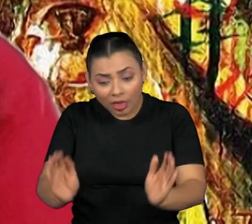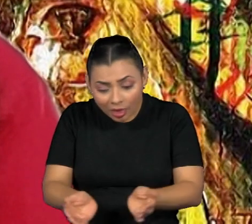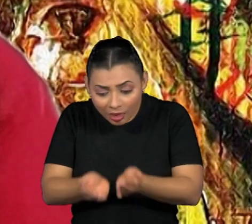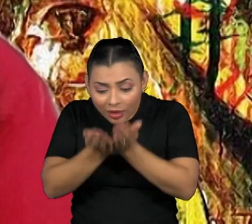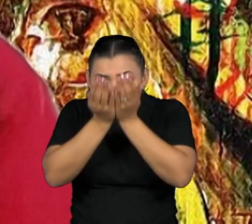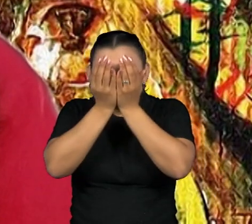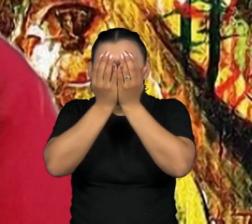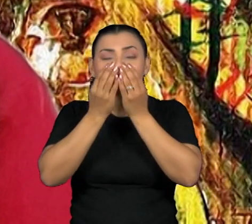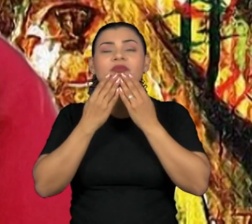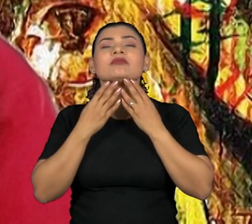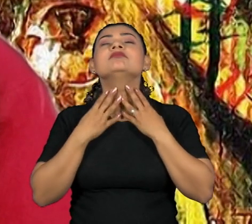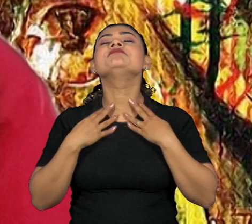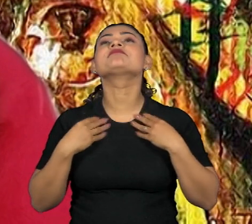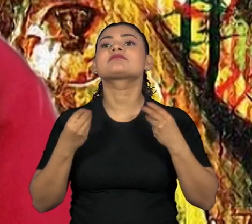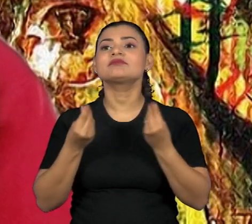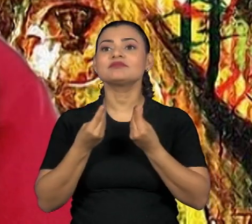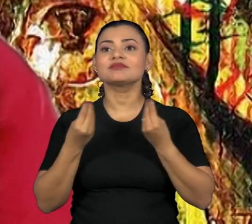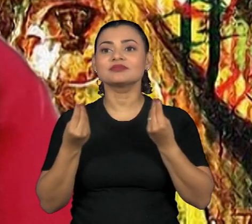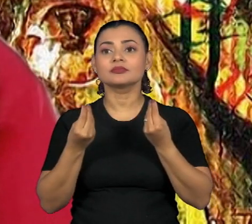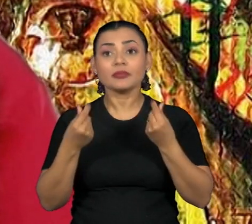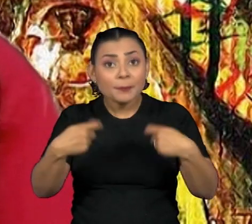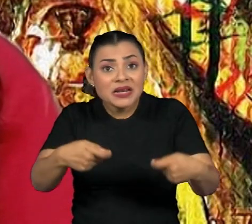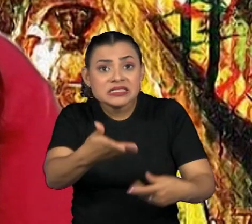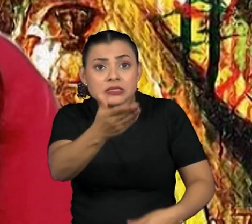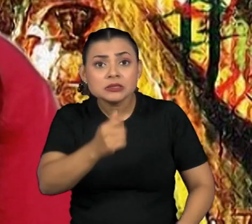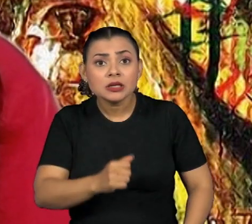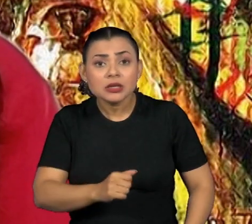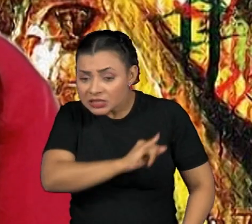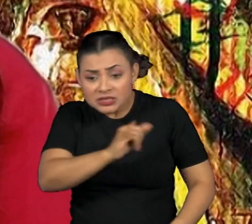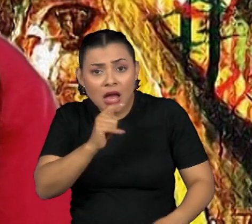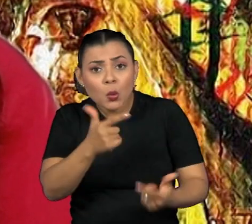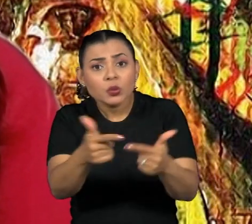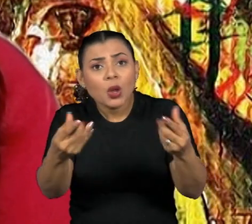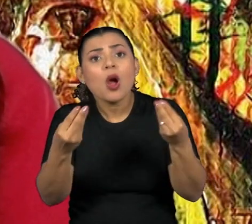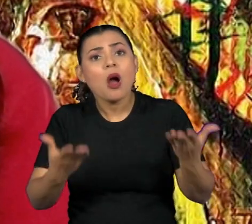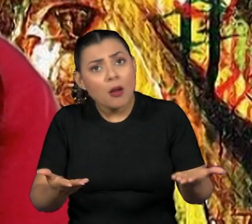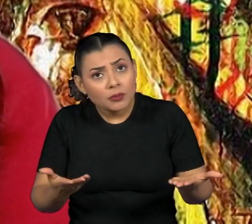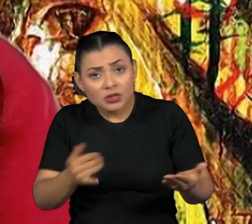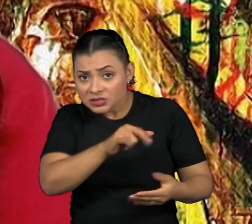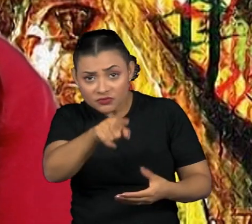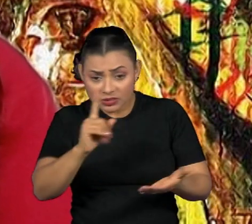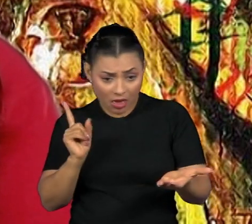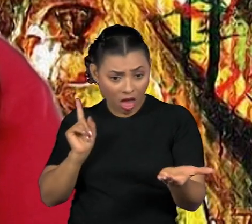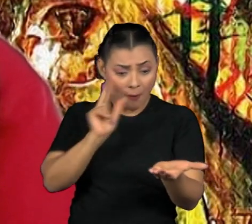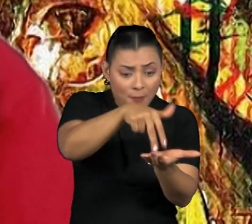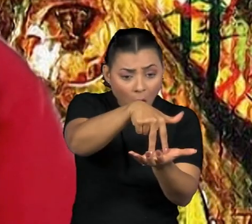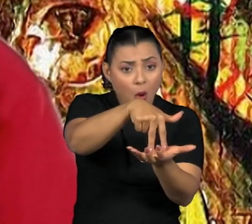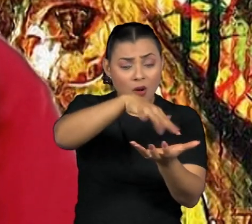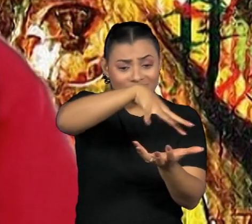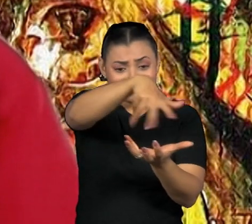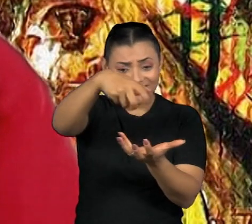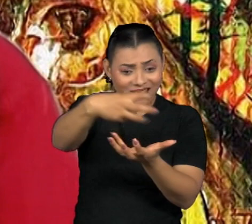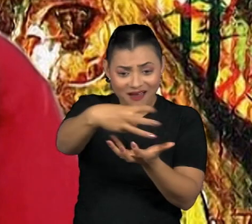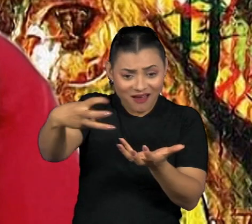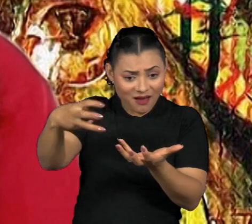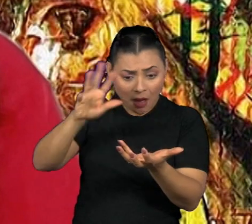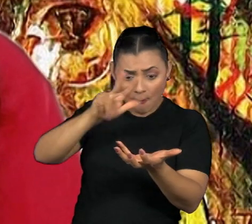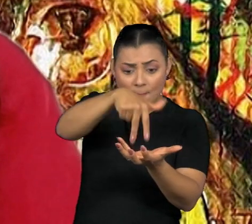medida que você não se sente parte da mãe terra, não tem esse processo de imersão